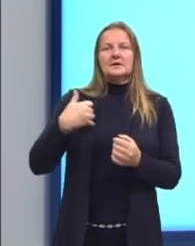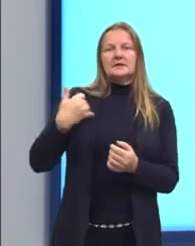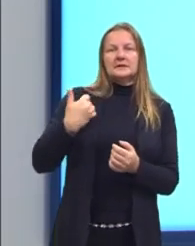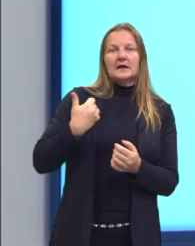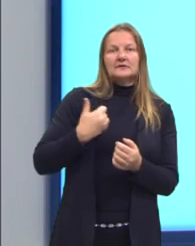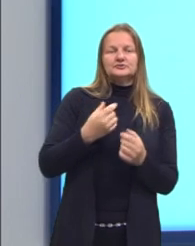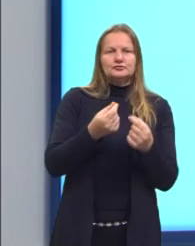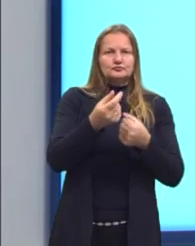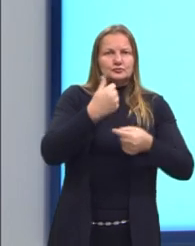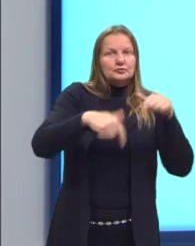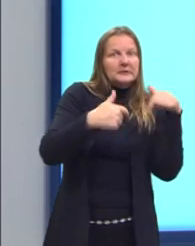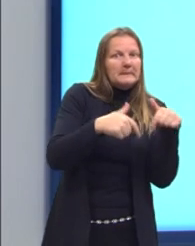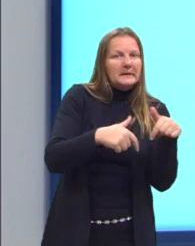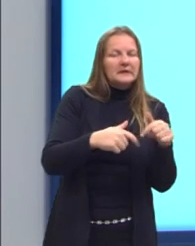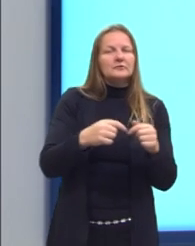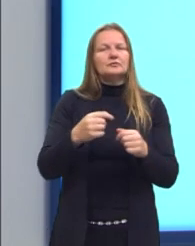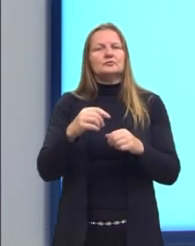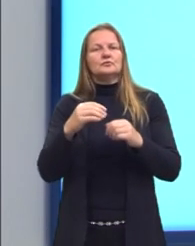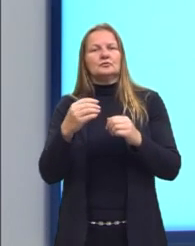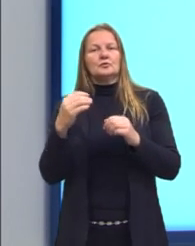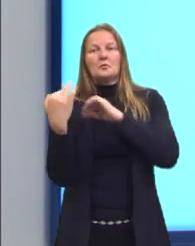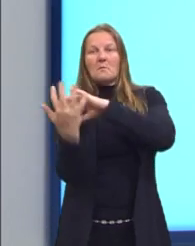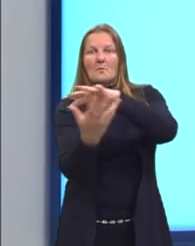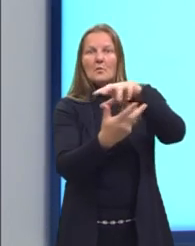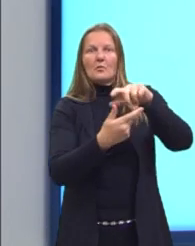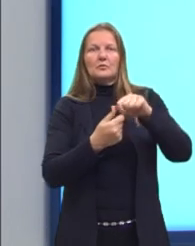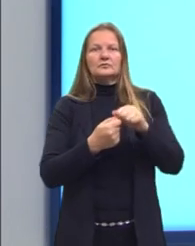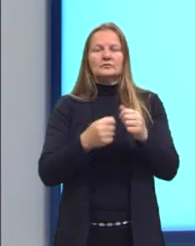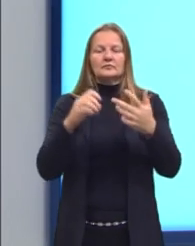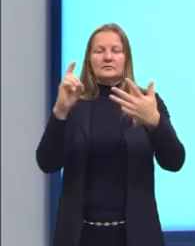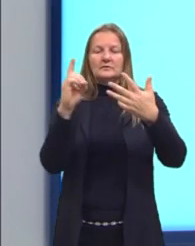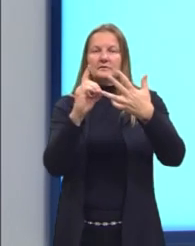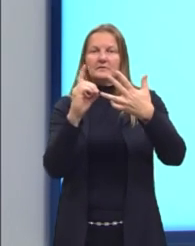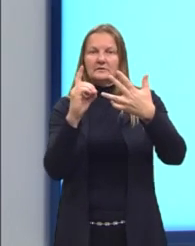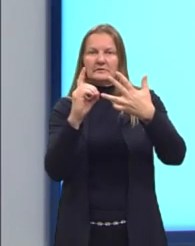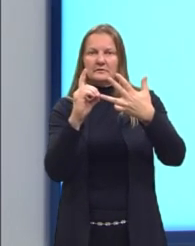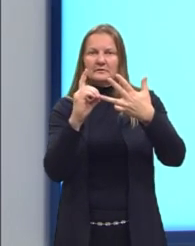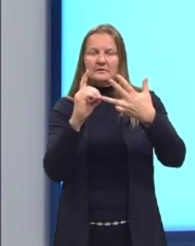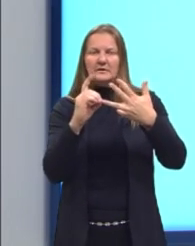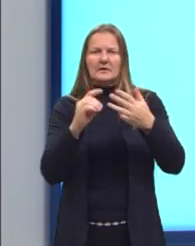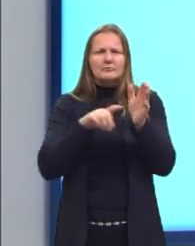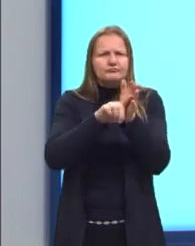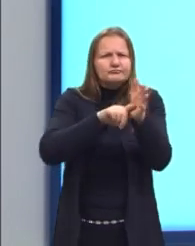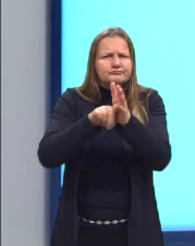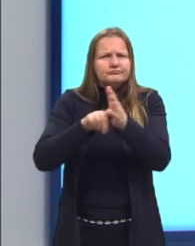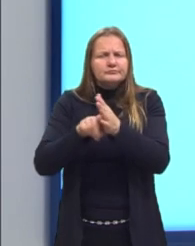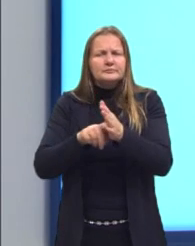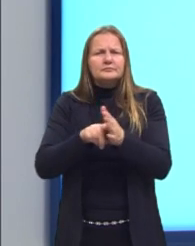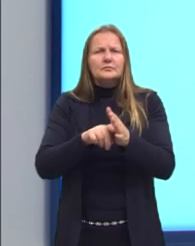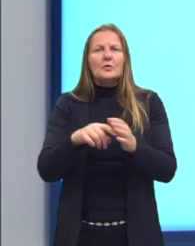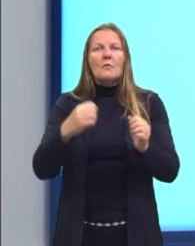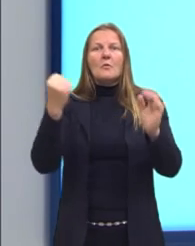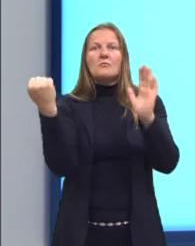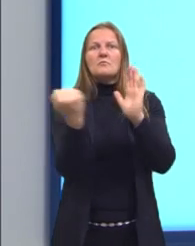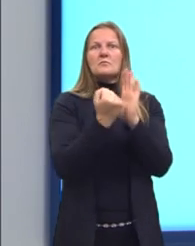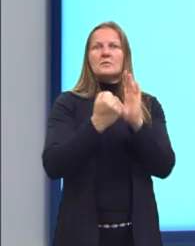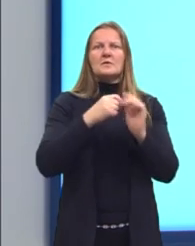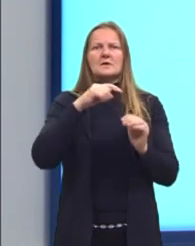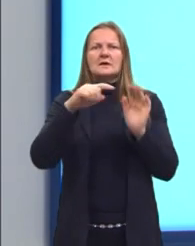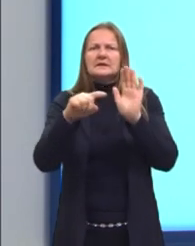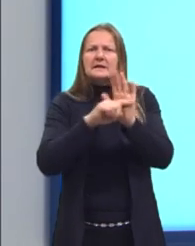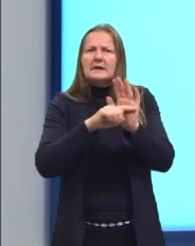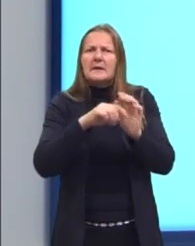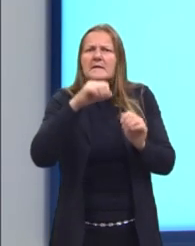população economicamente ativa do mundo. Letra D. Questionamento sobre o impacto negativo do